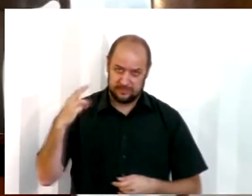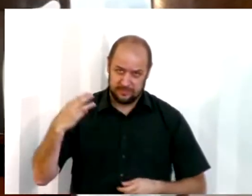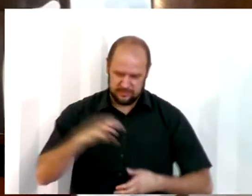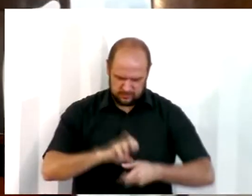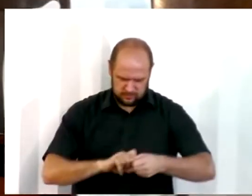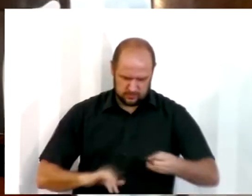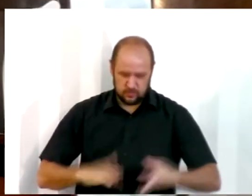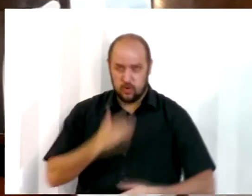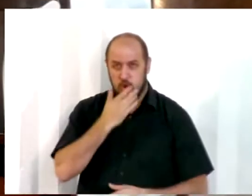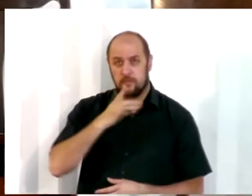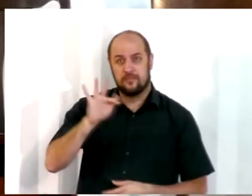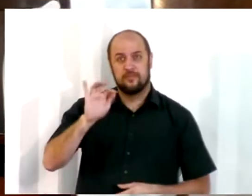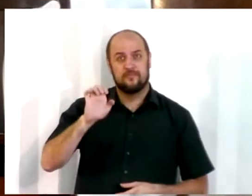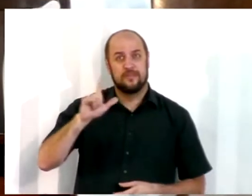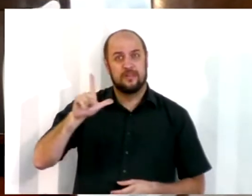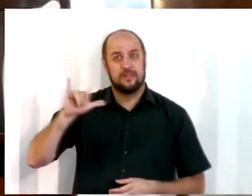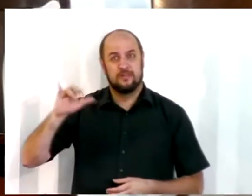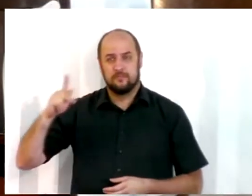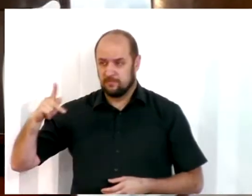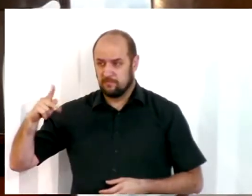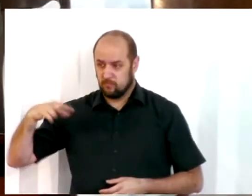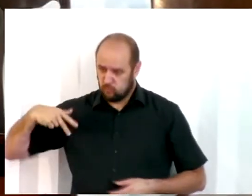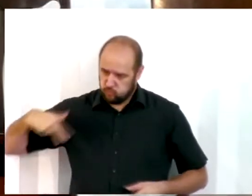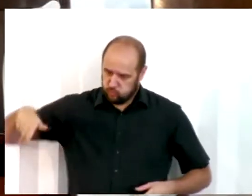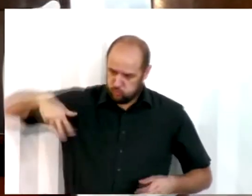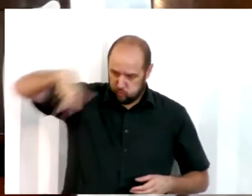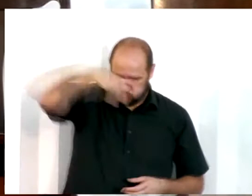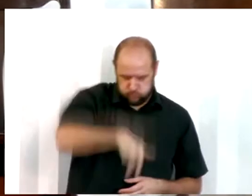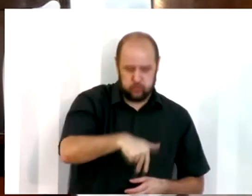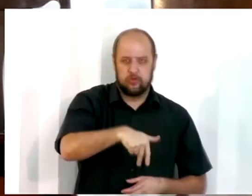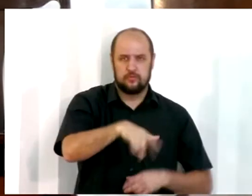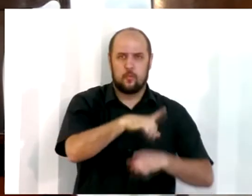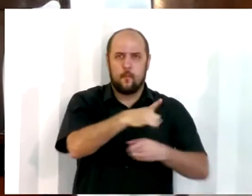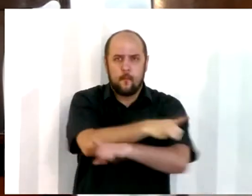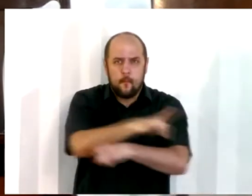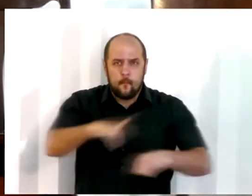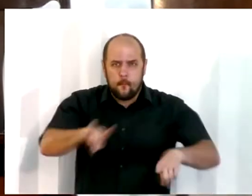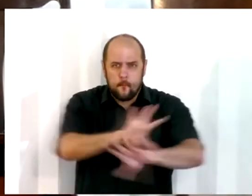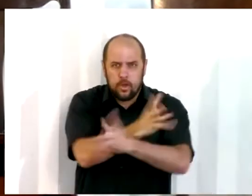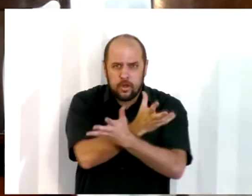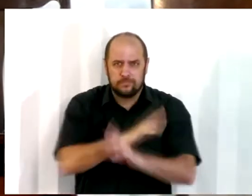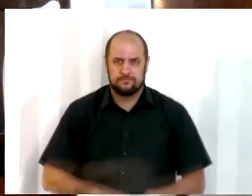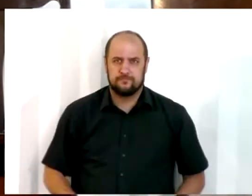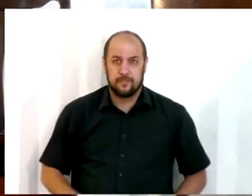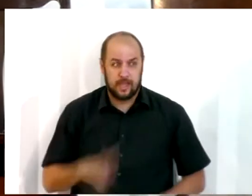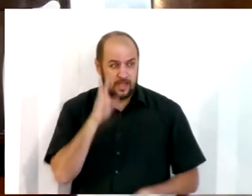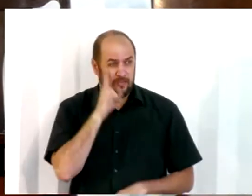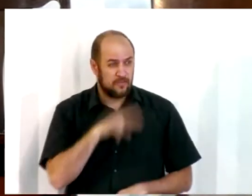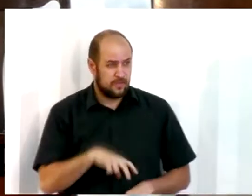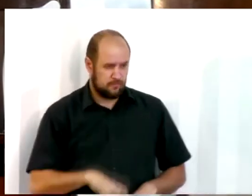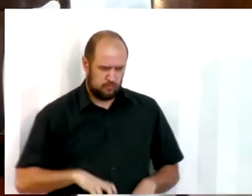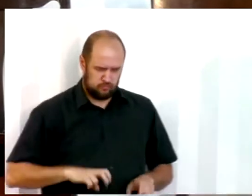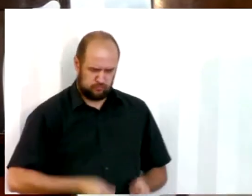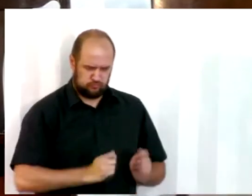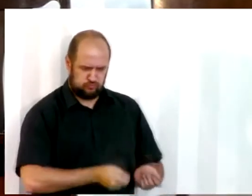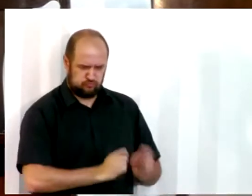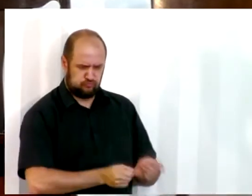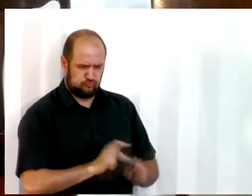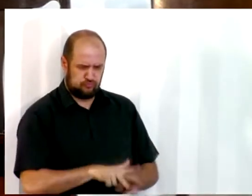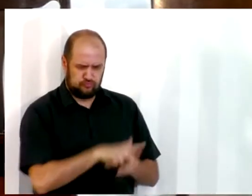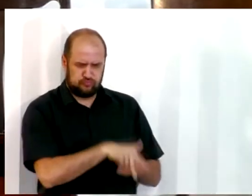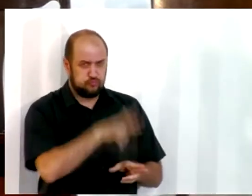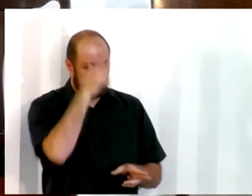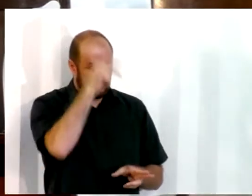Filipe para o deserto e diz, fica aí, porque você tem uma missão hoje, passa a carruagem lá do Etíope e a ordem do Senhor agora é outra,